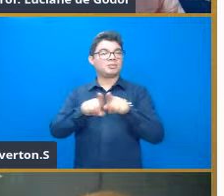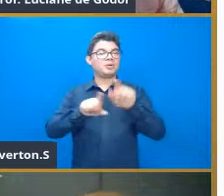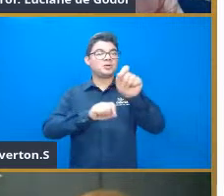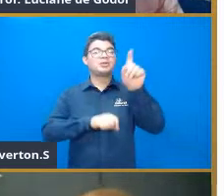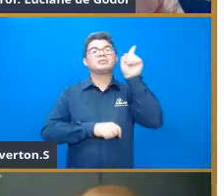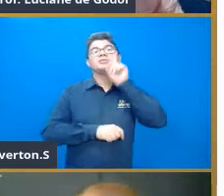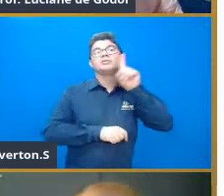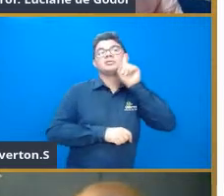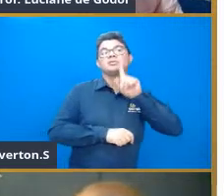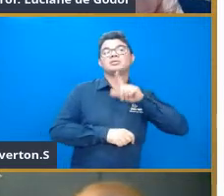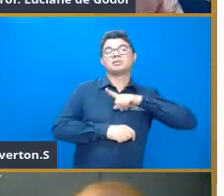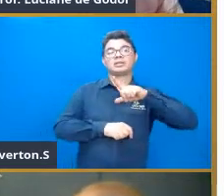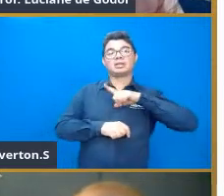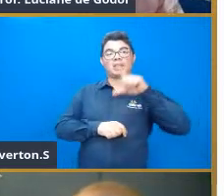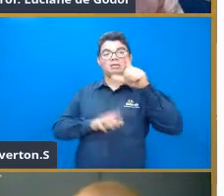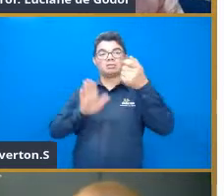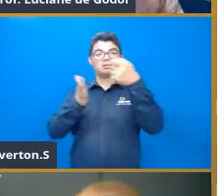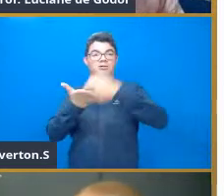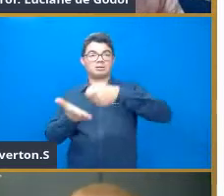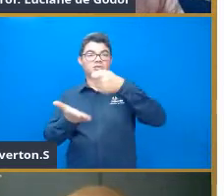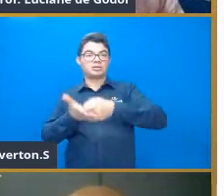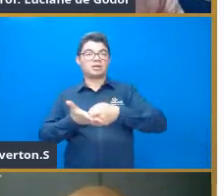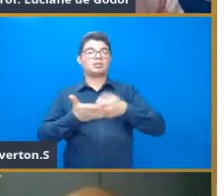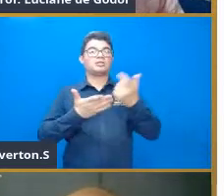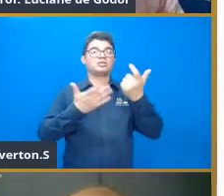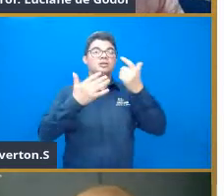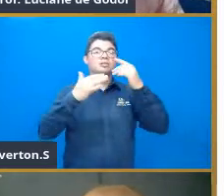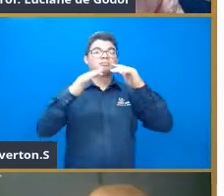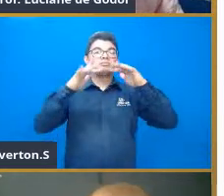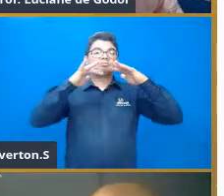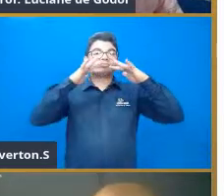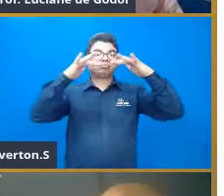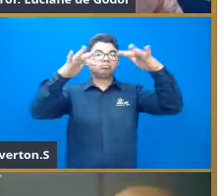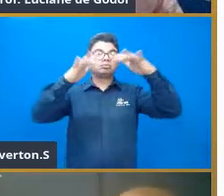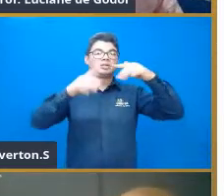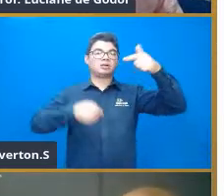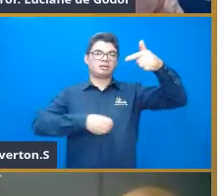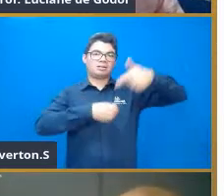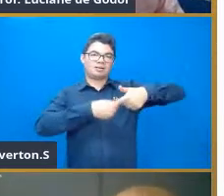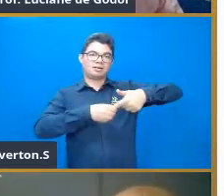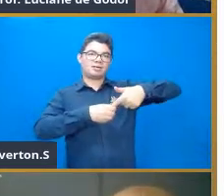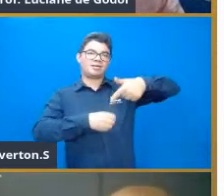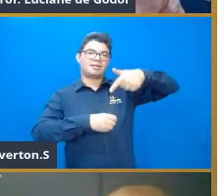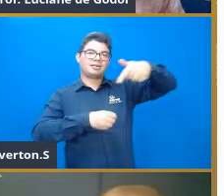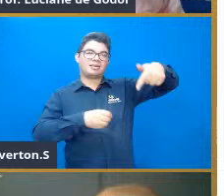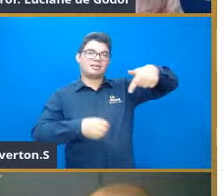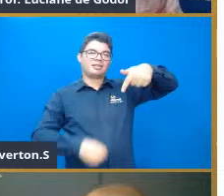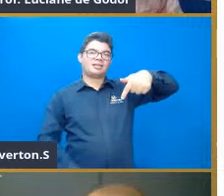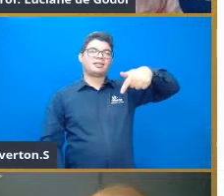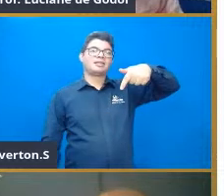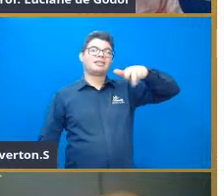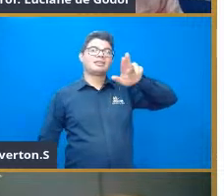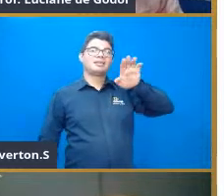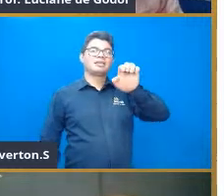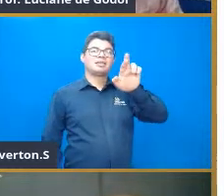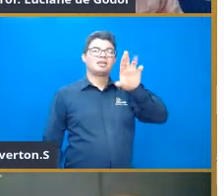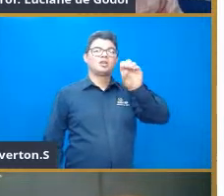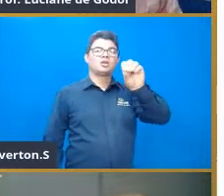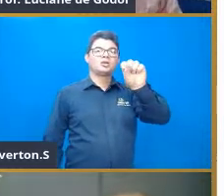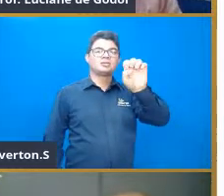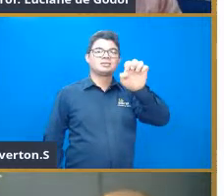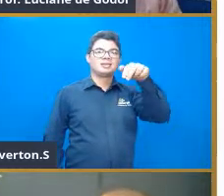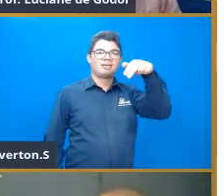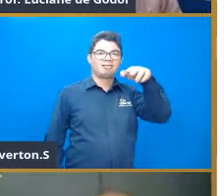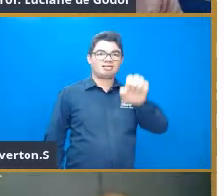tem ali uma exigência de remoção de poluentes do querosene, que é o combustível ali, utilizado em jatos, né? E aí ele tem tubos